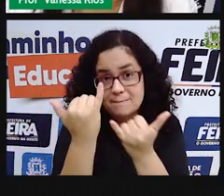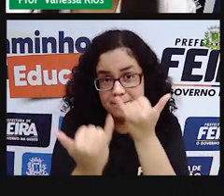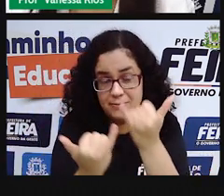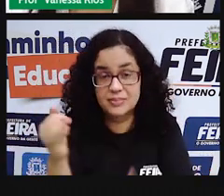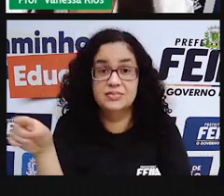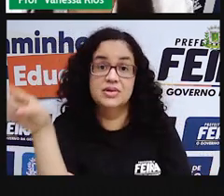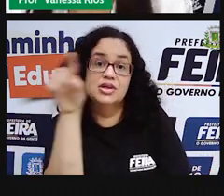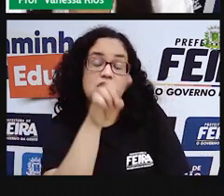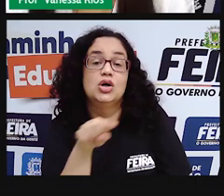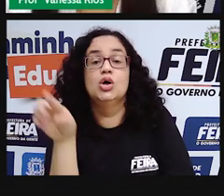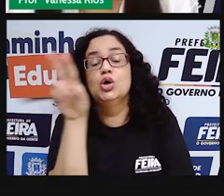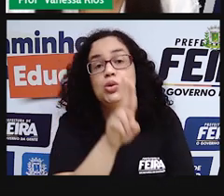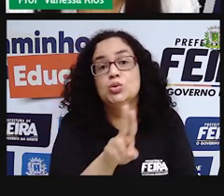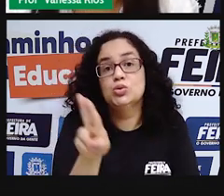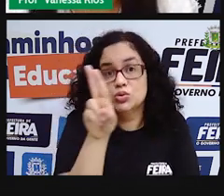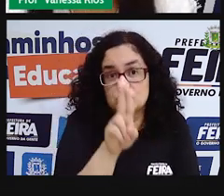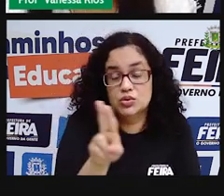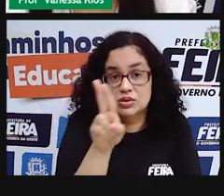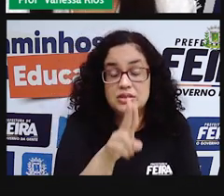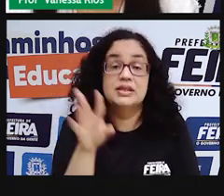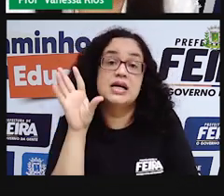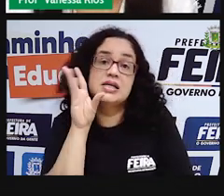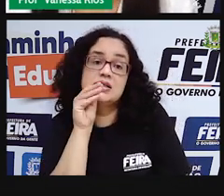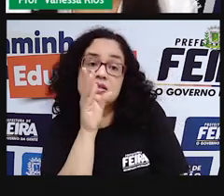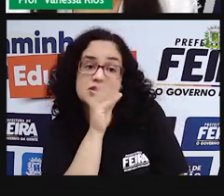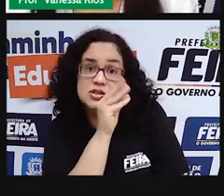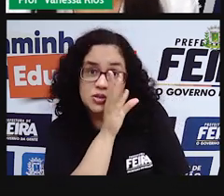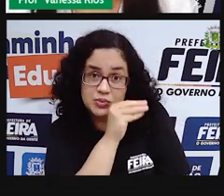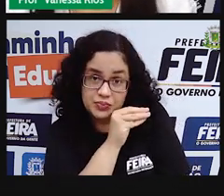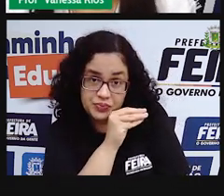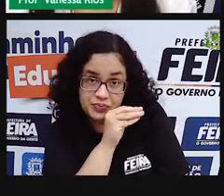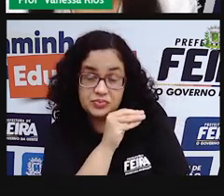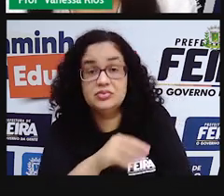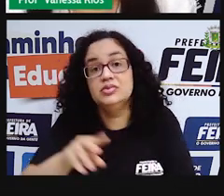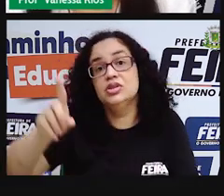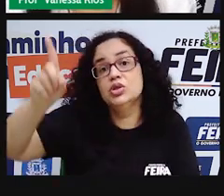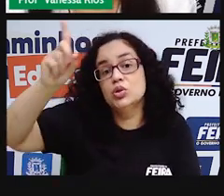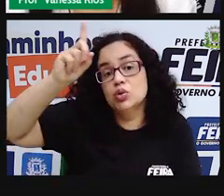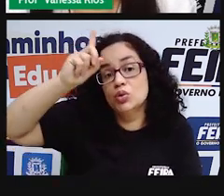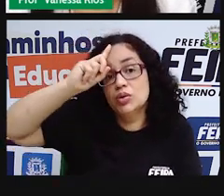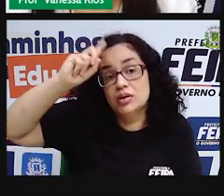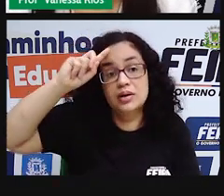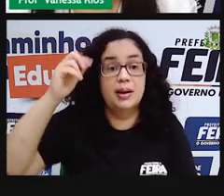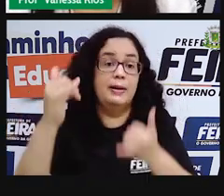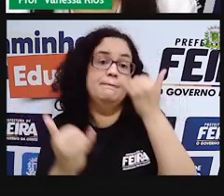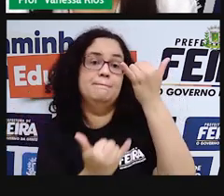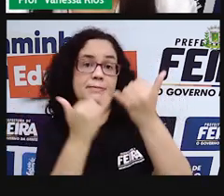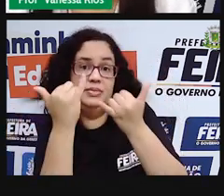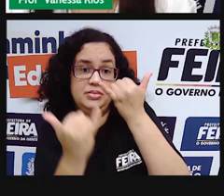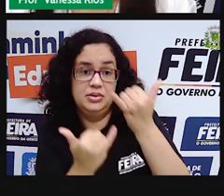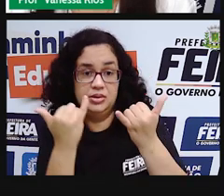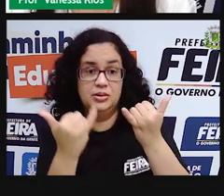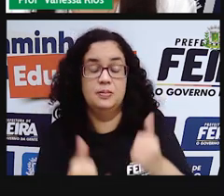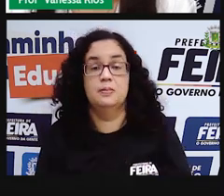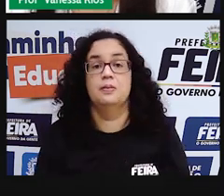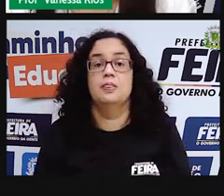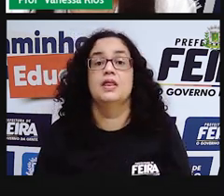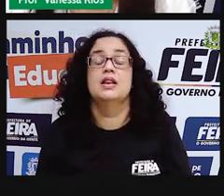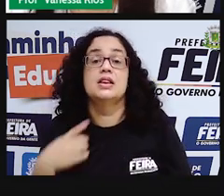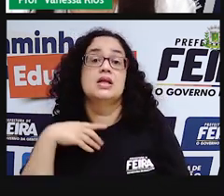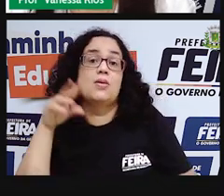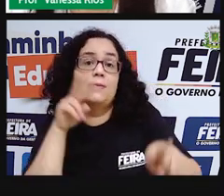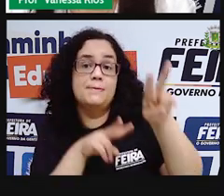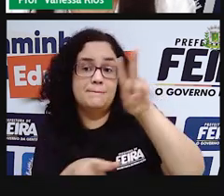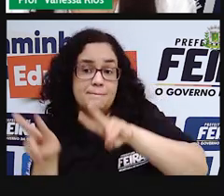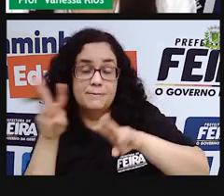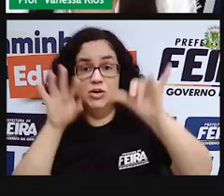utilizam, né, que os adultos também utilizam no dia a dia aí para brincar, para se divertir. Então, a gente observa aí